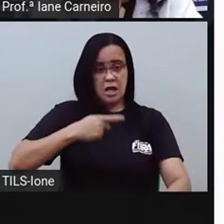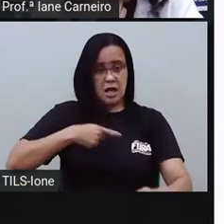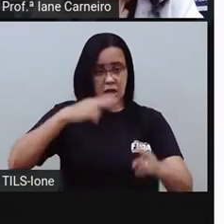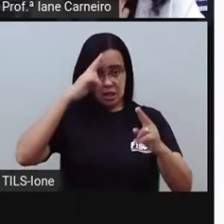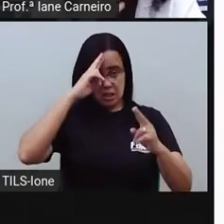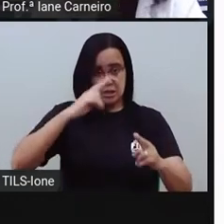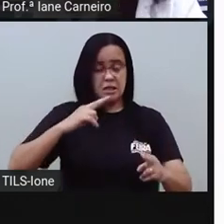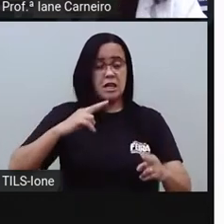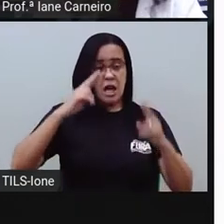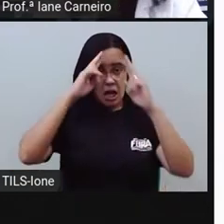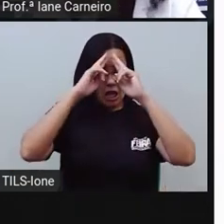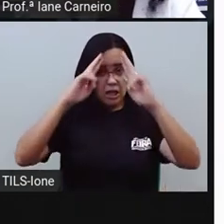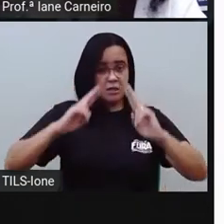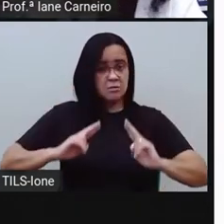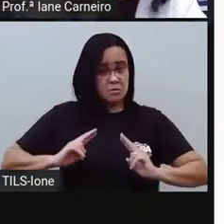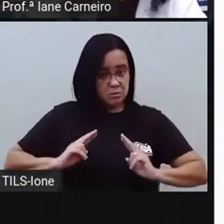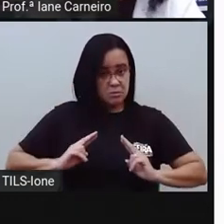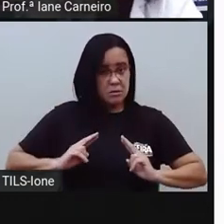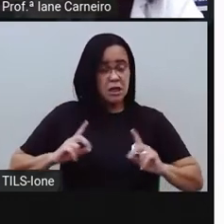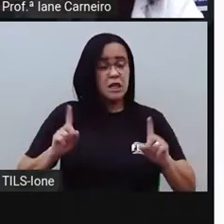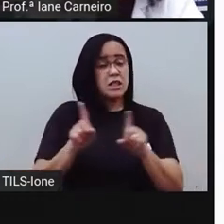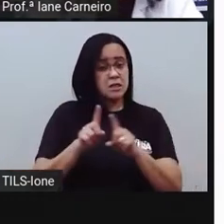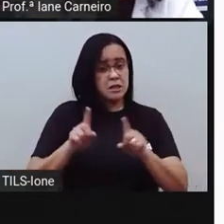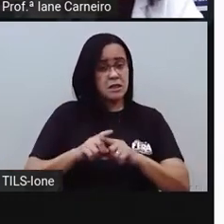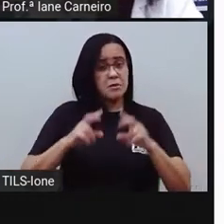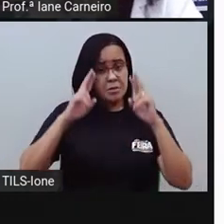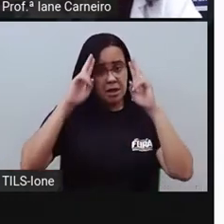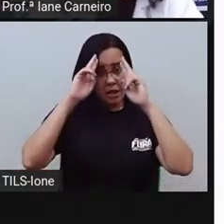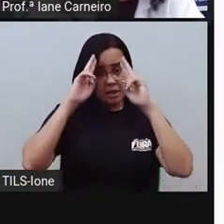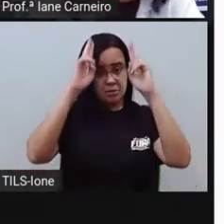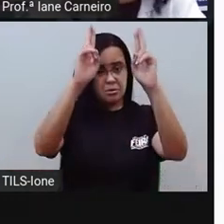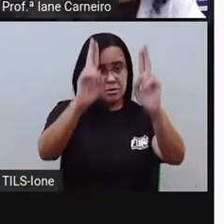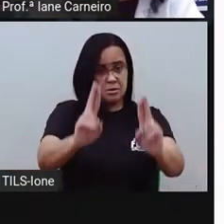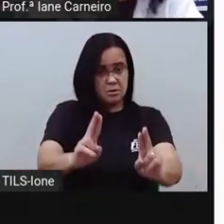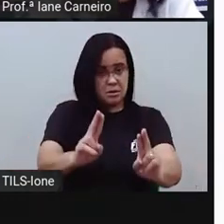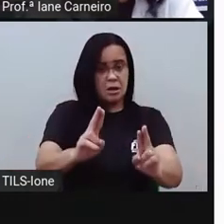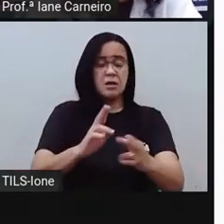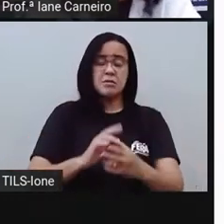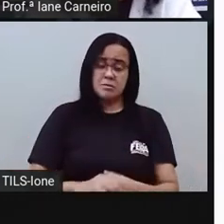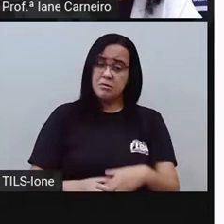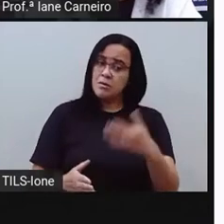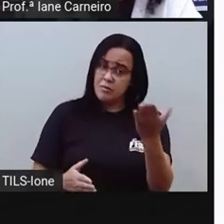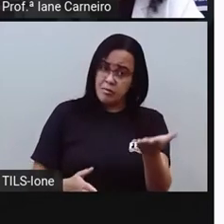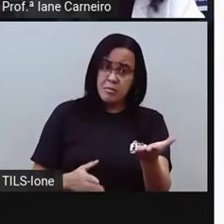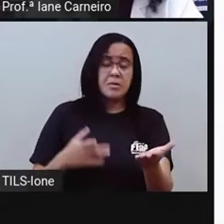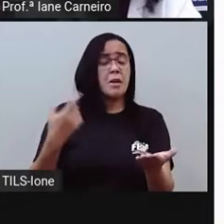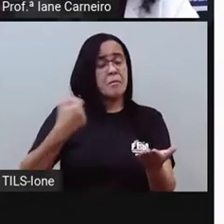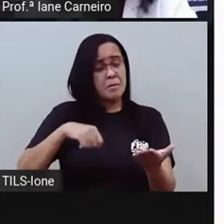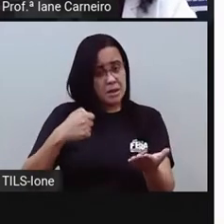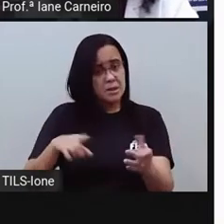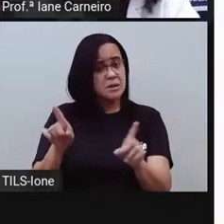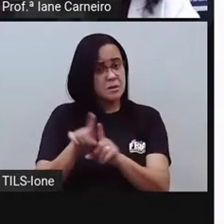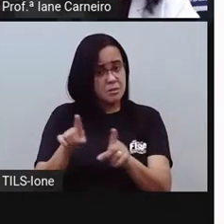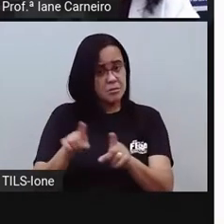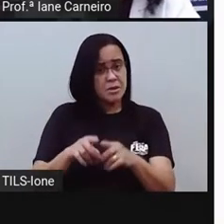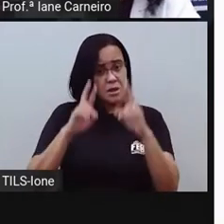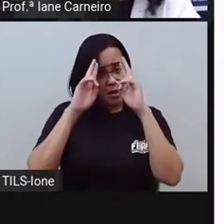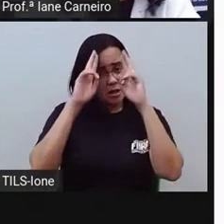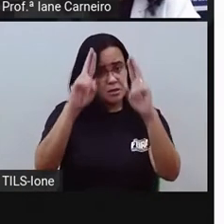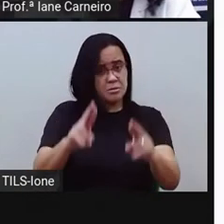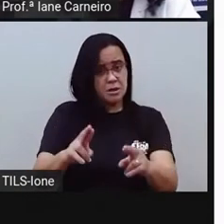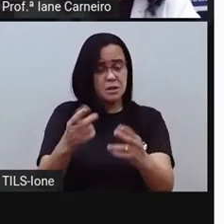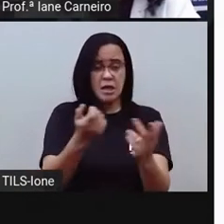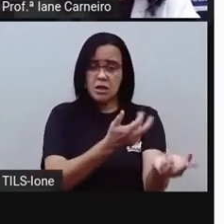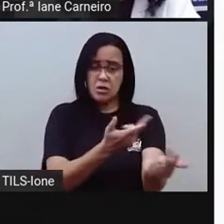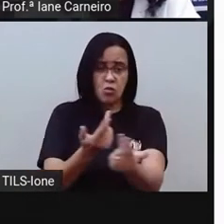preferências e que o outro precisa também nos respeitar naquilo que nós gostamos ou não, né? E aí a música fala isso aqui,